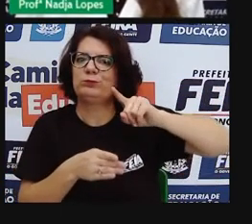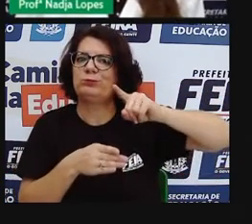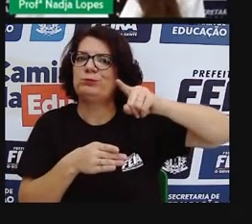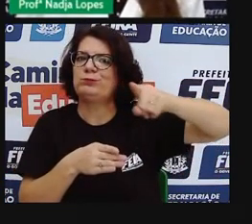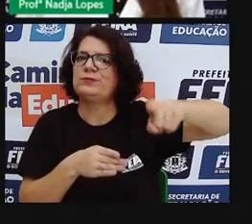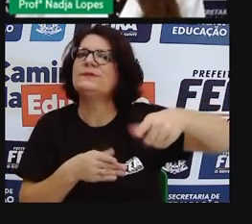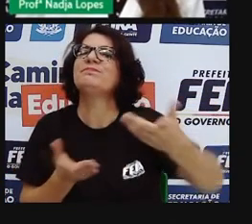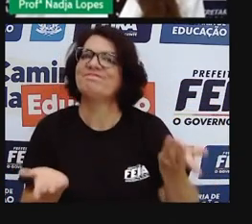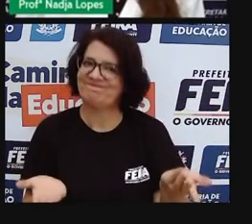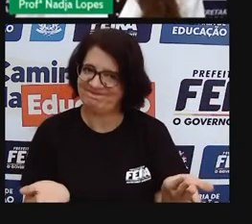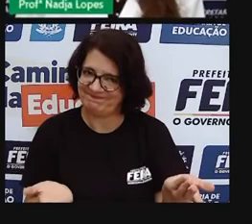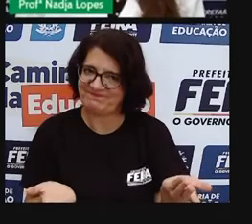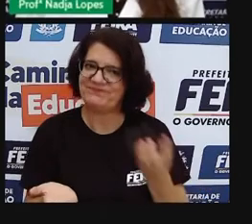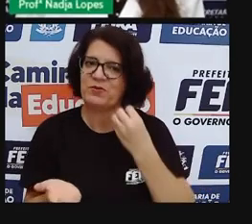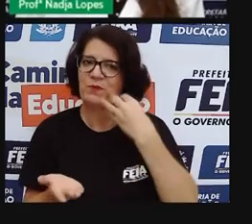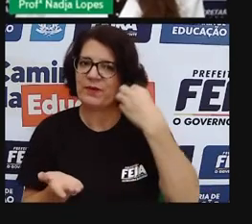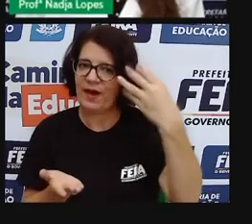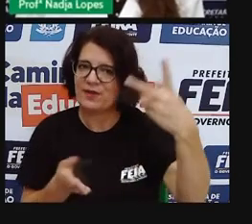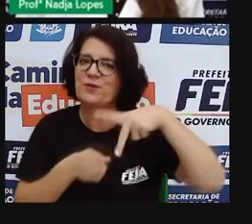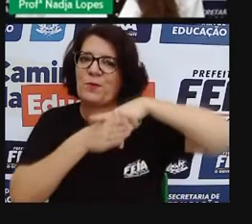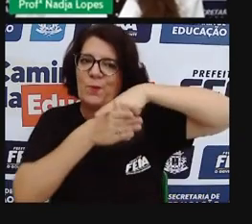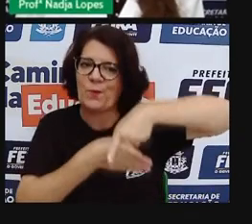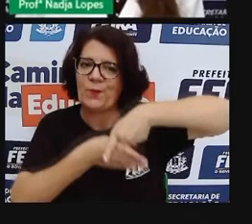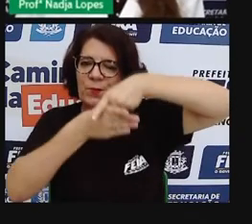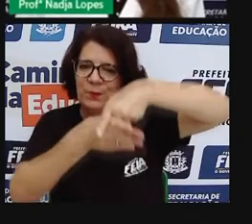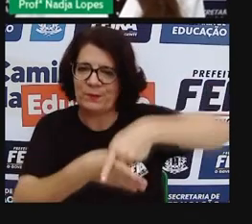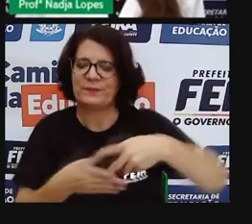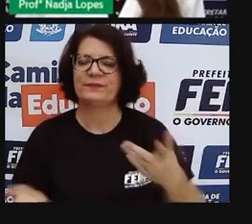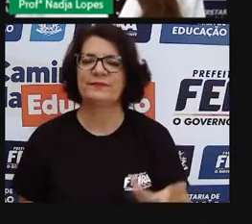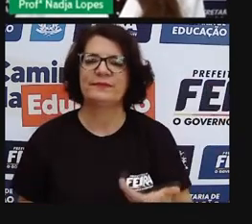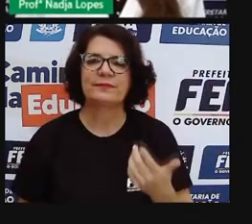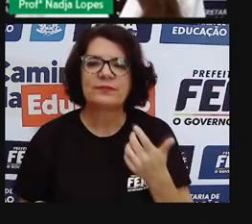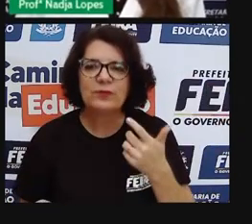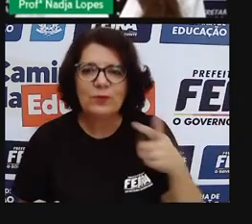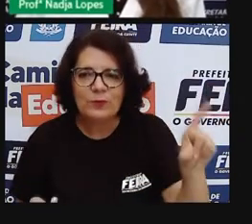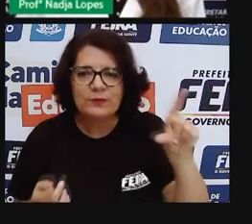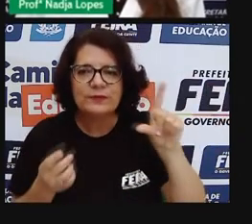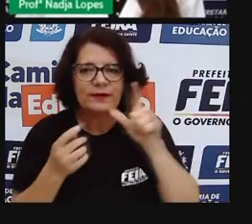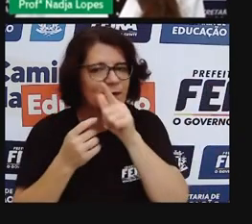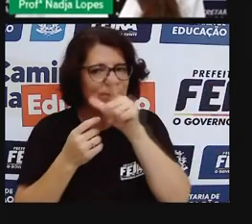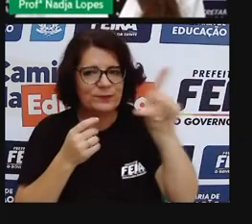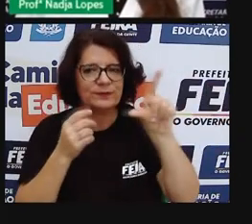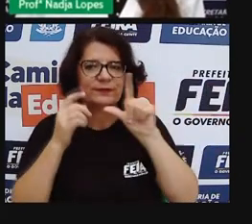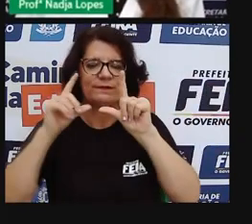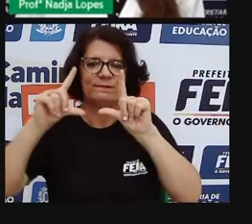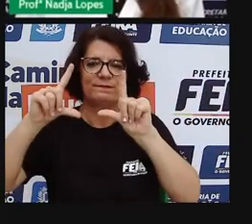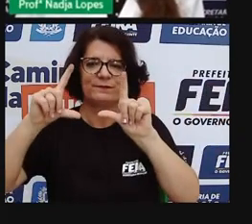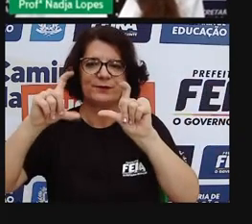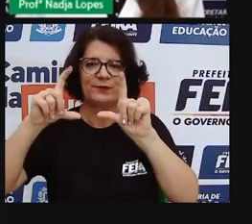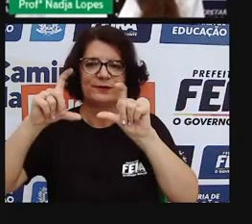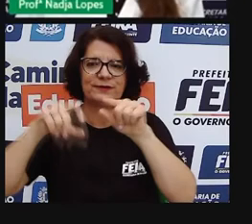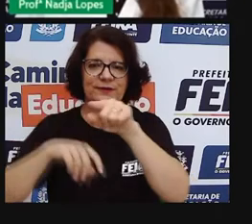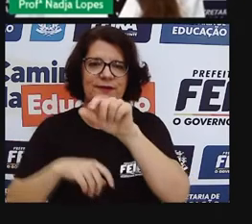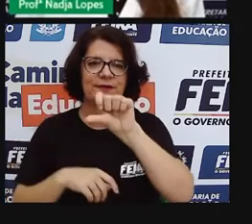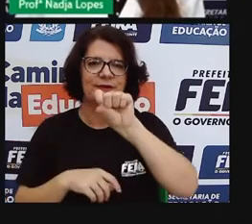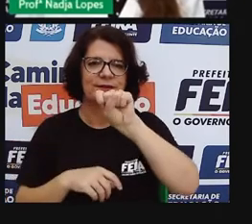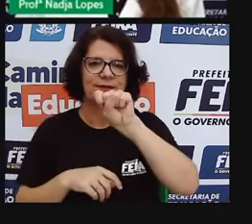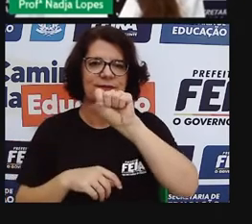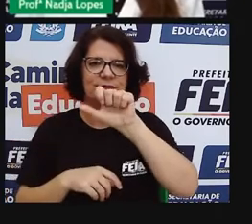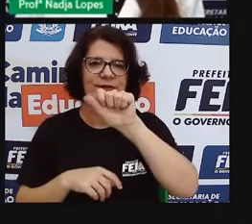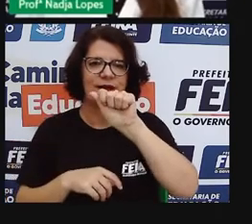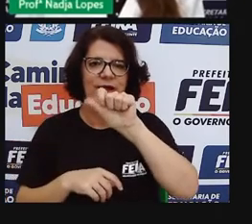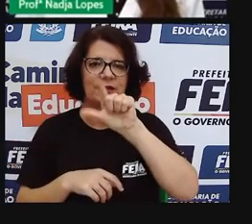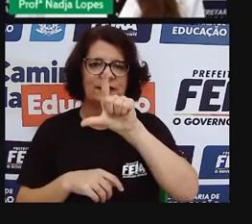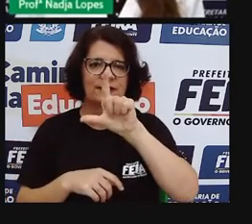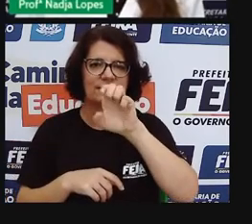Tem uma outra imagem aqui, bem bacana. Essa aqui é a feira livre, nas salas Barbosa, ao